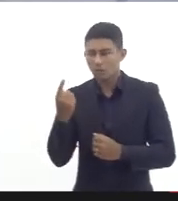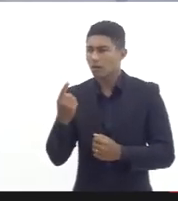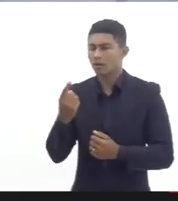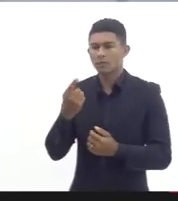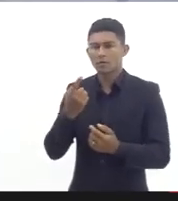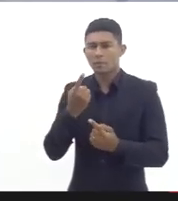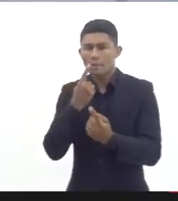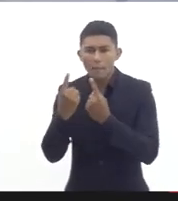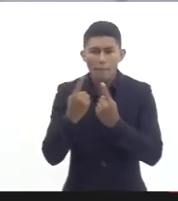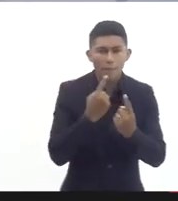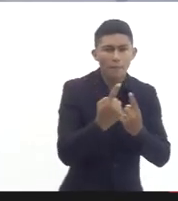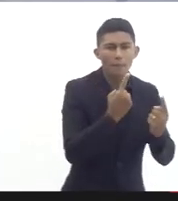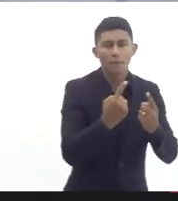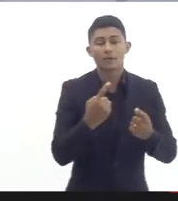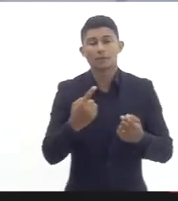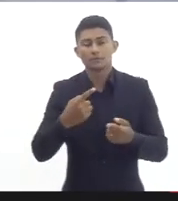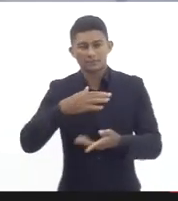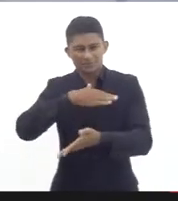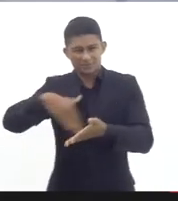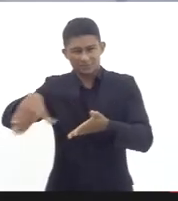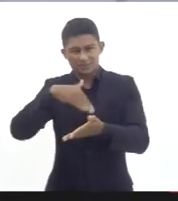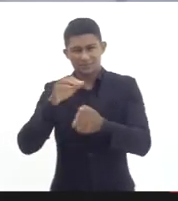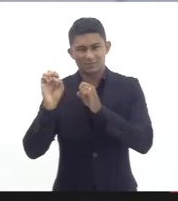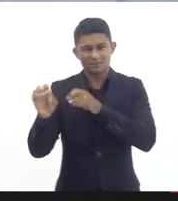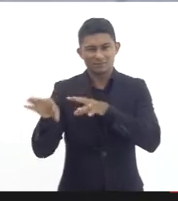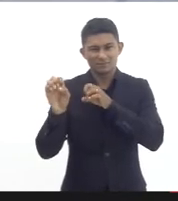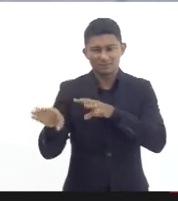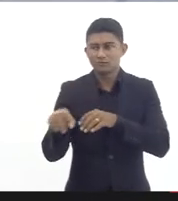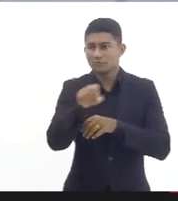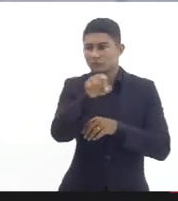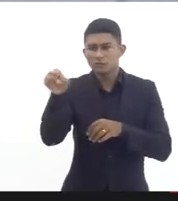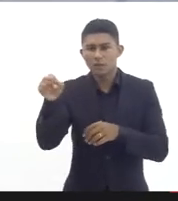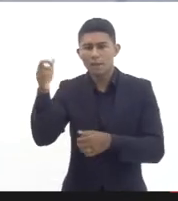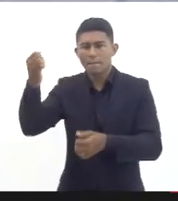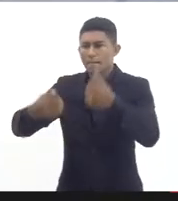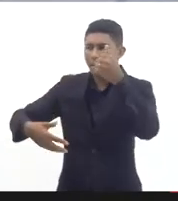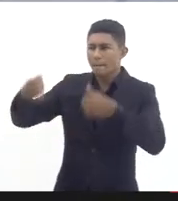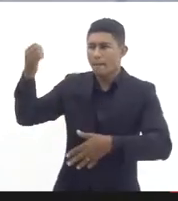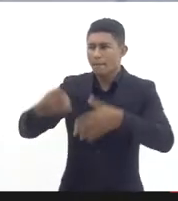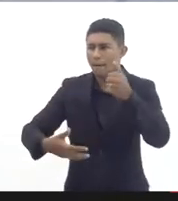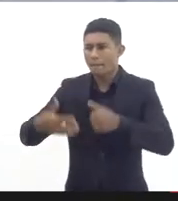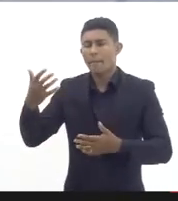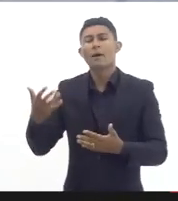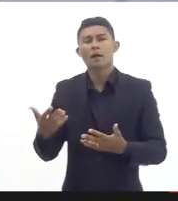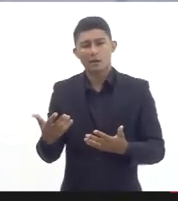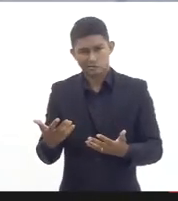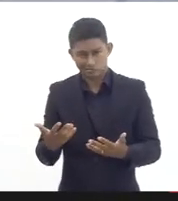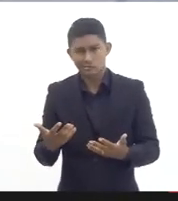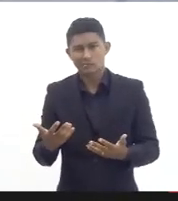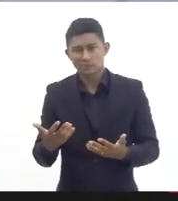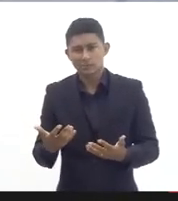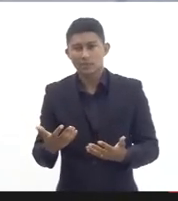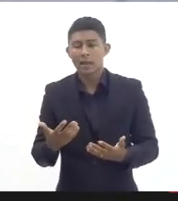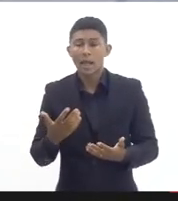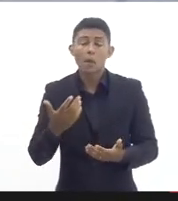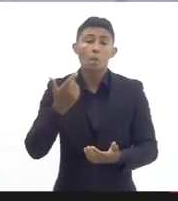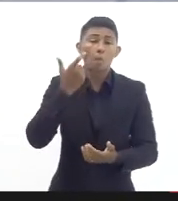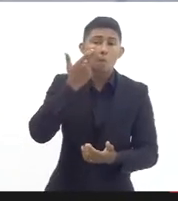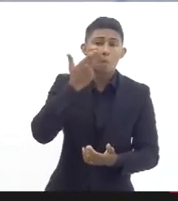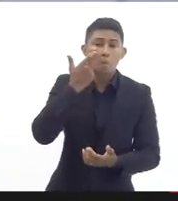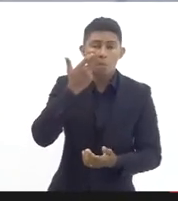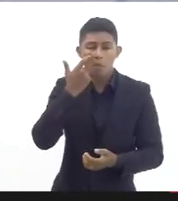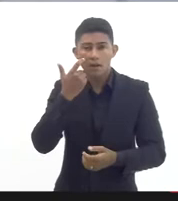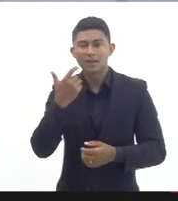alegações da Secretaria de Educação quanto às vantagens de provimento efetivo dessa vacância